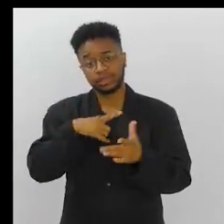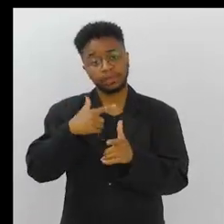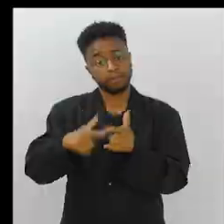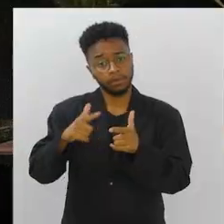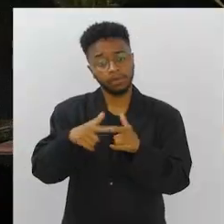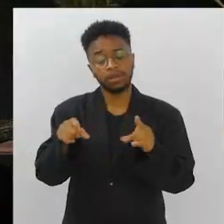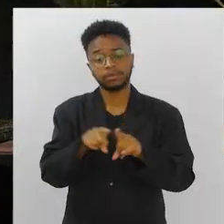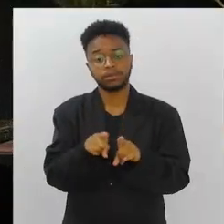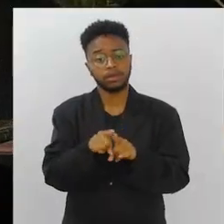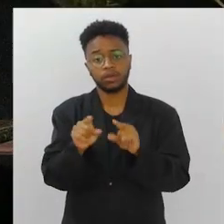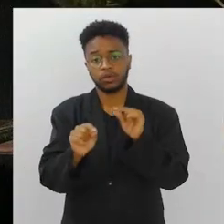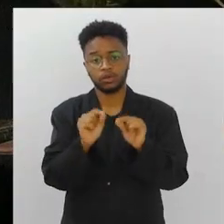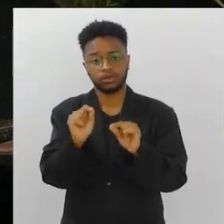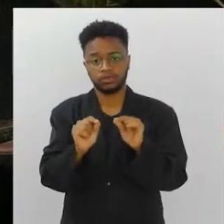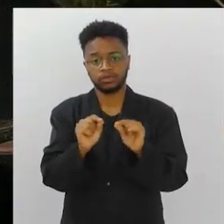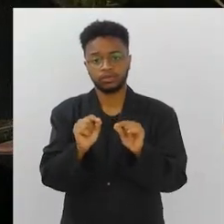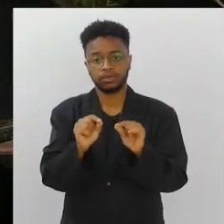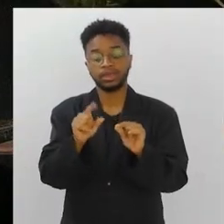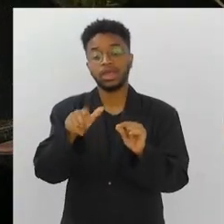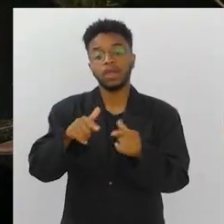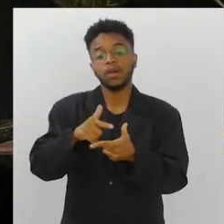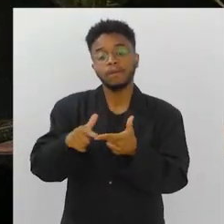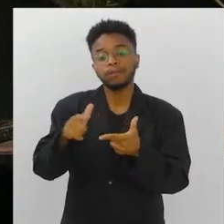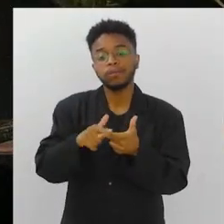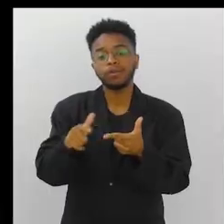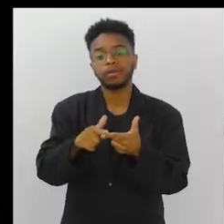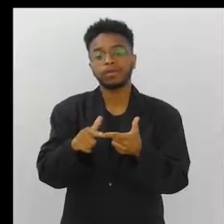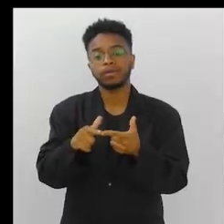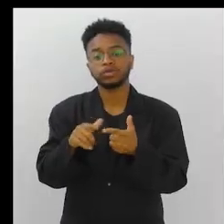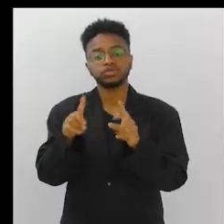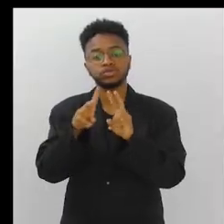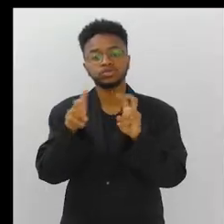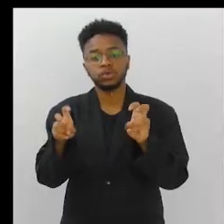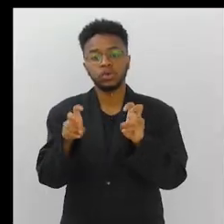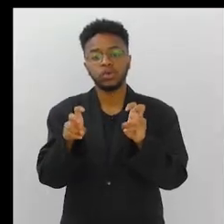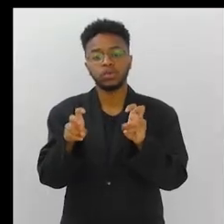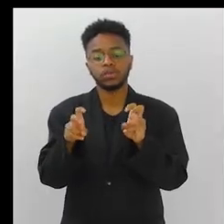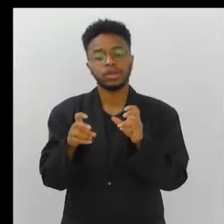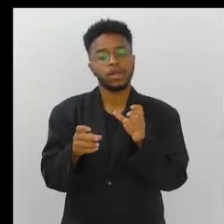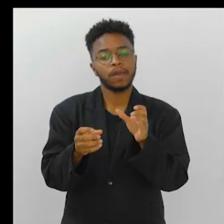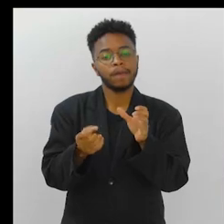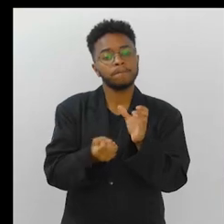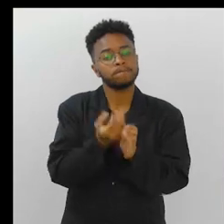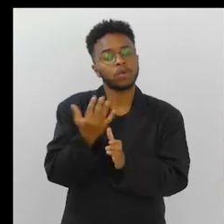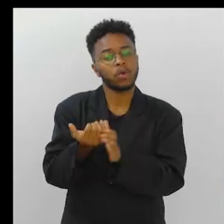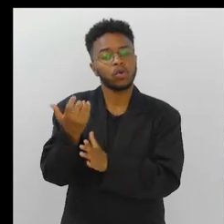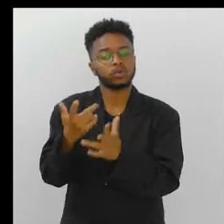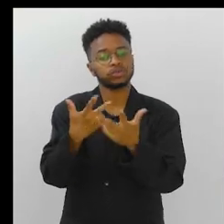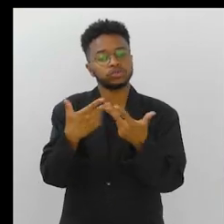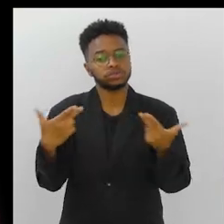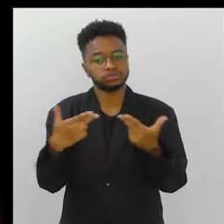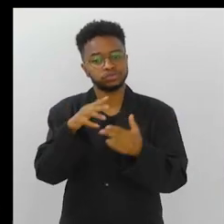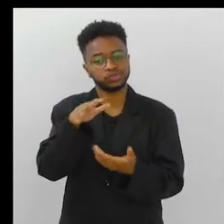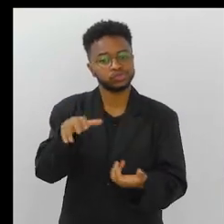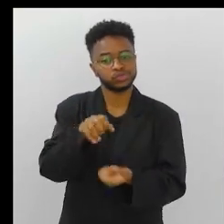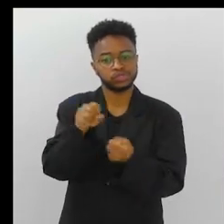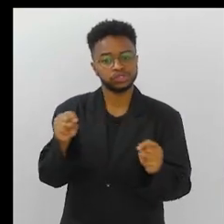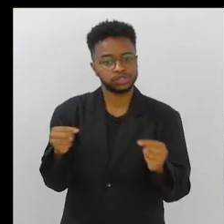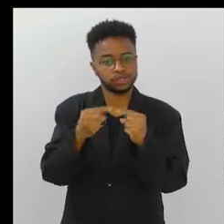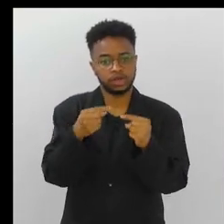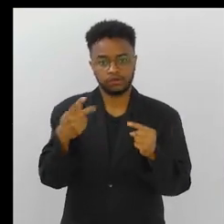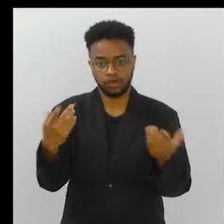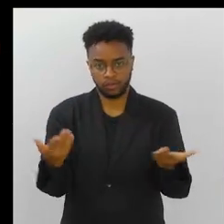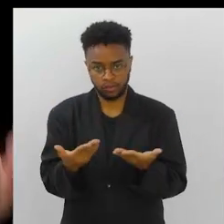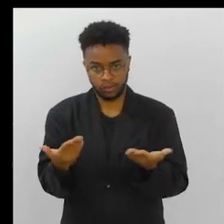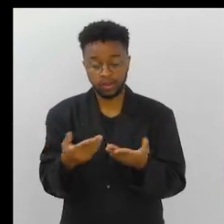Então, a gente tem um problema que eu acho que é um problema da produção sustentável nos dias atuais,